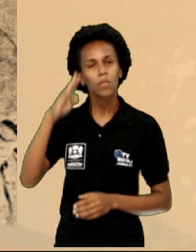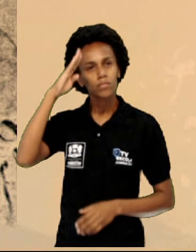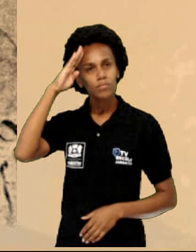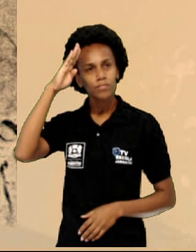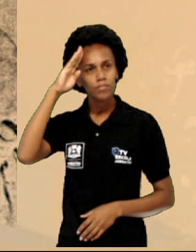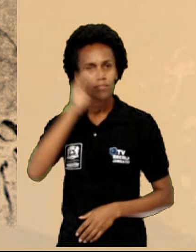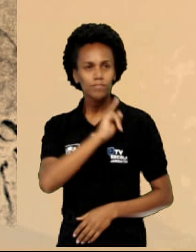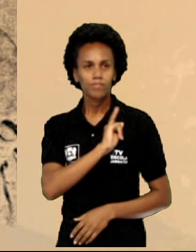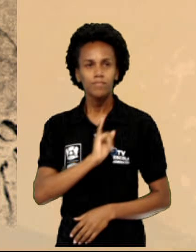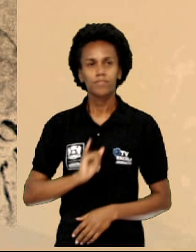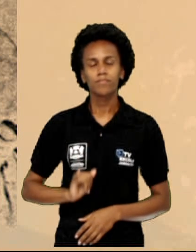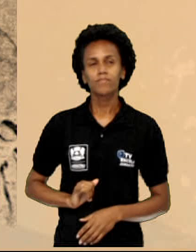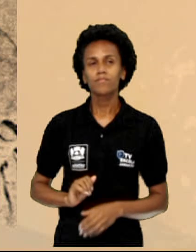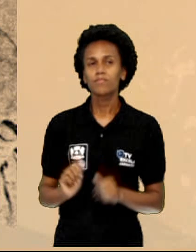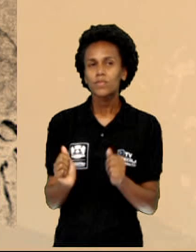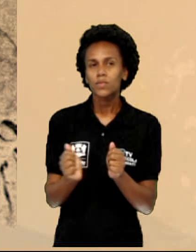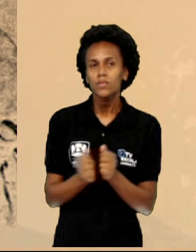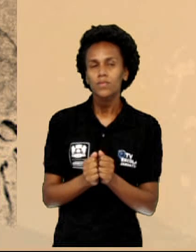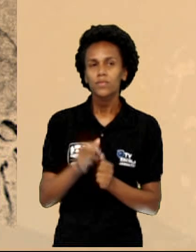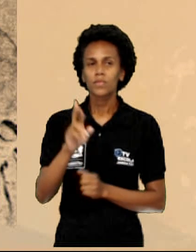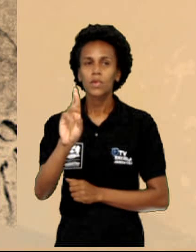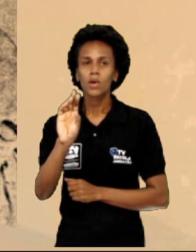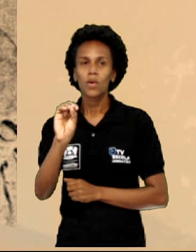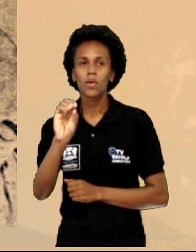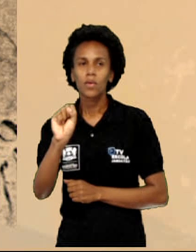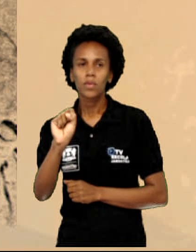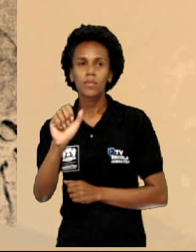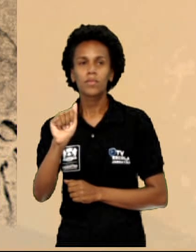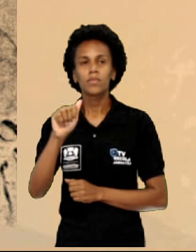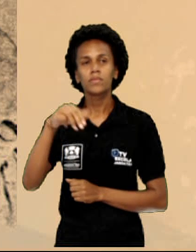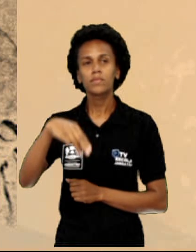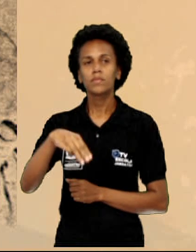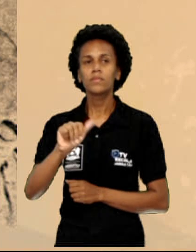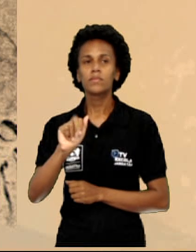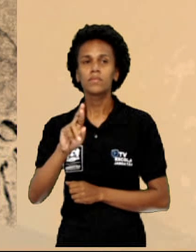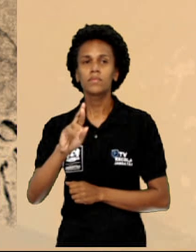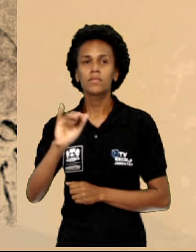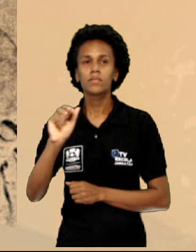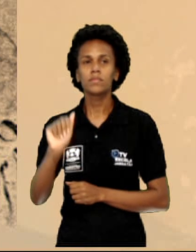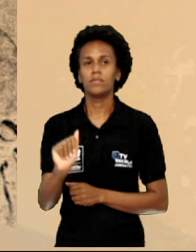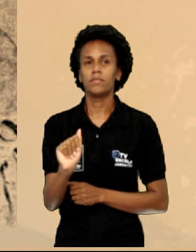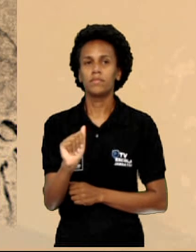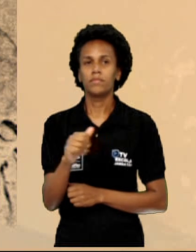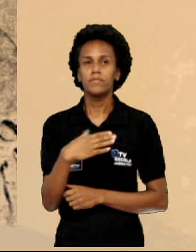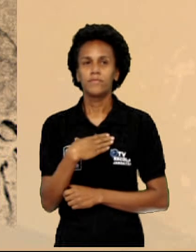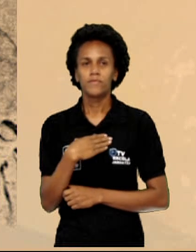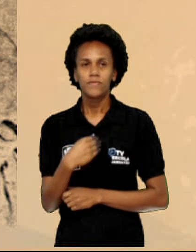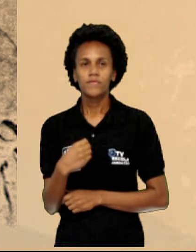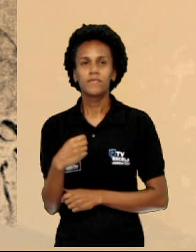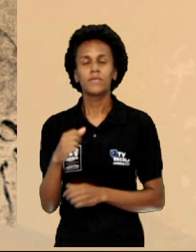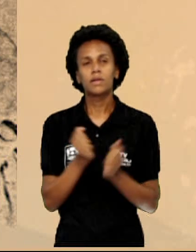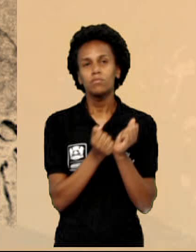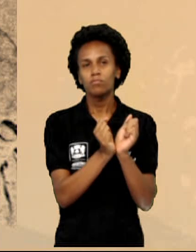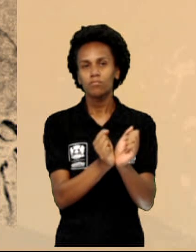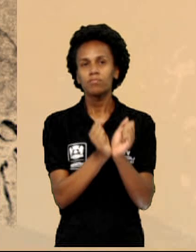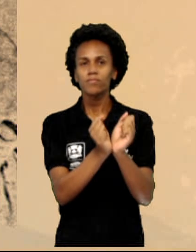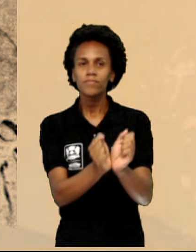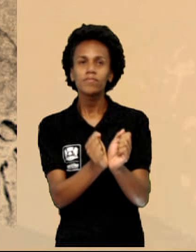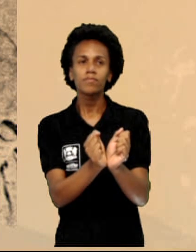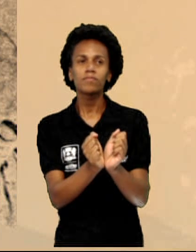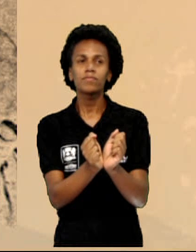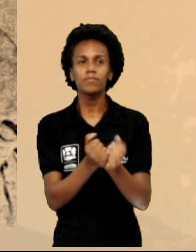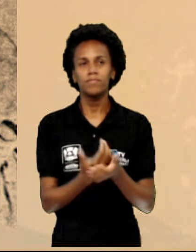com Rosa Maria Neves de Lima, filha de escravos alforreados, mãe bastarda, solteira, dentro de um período